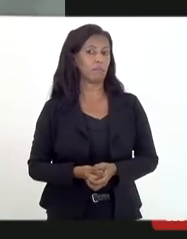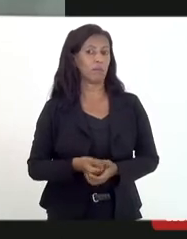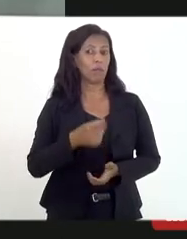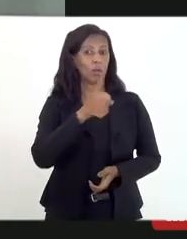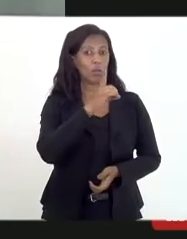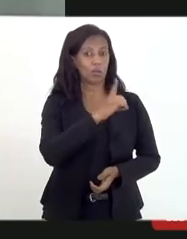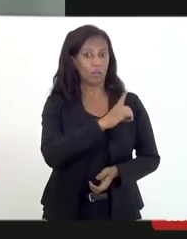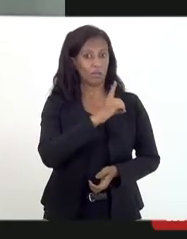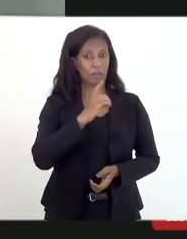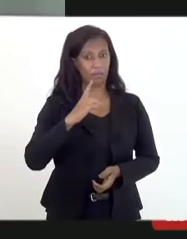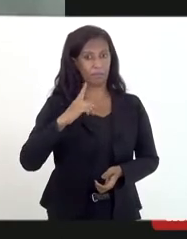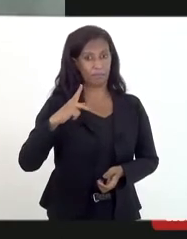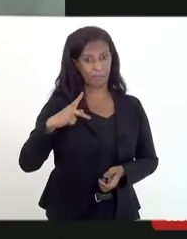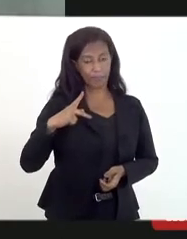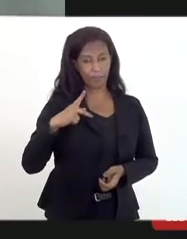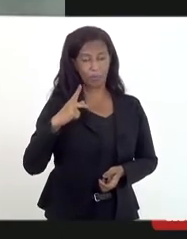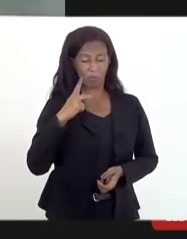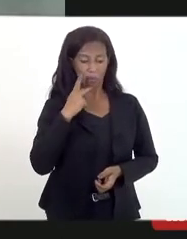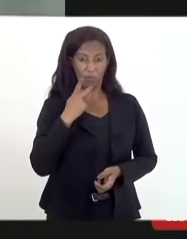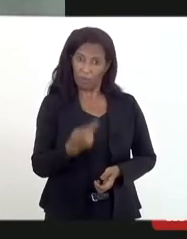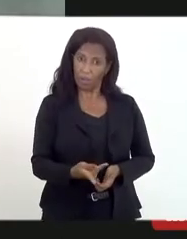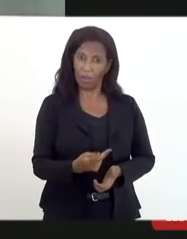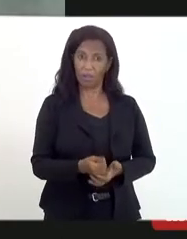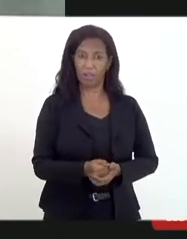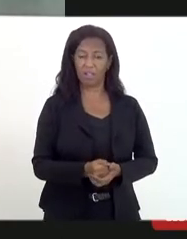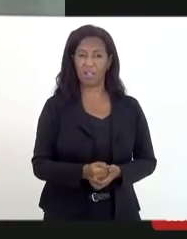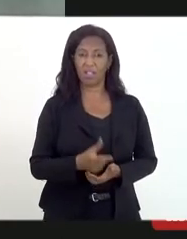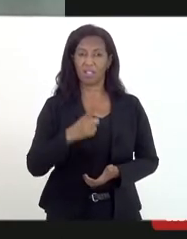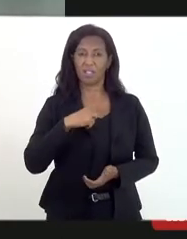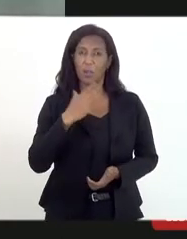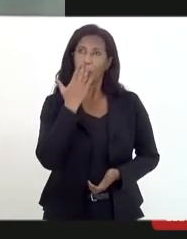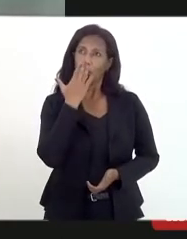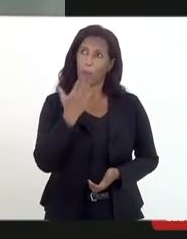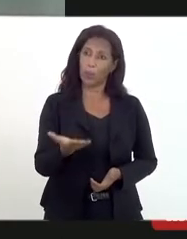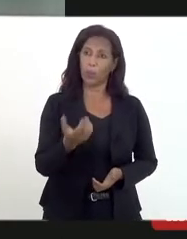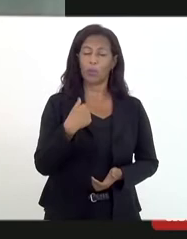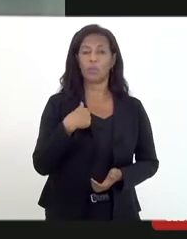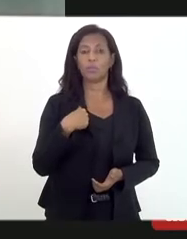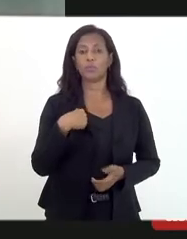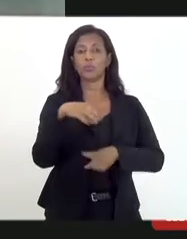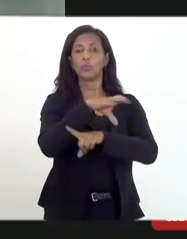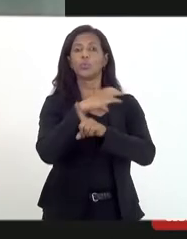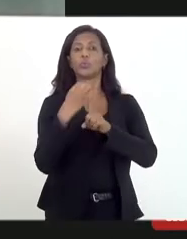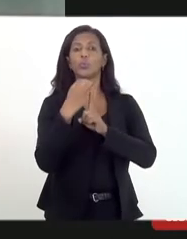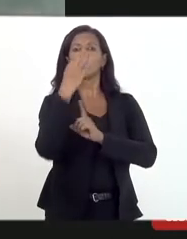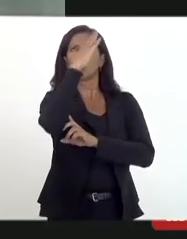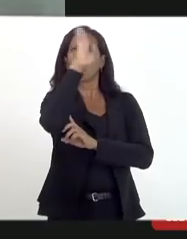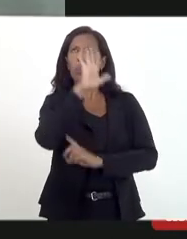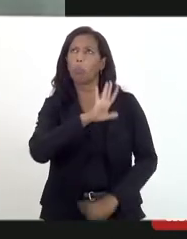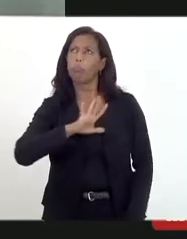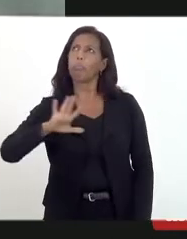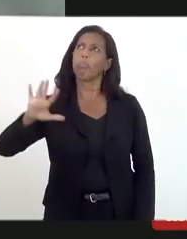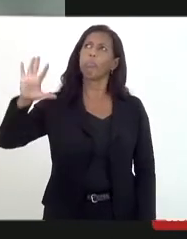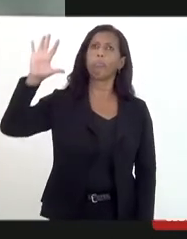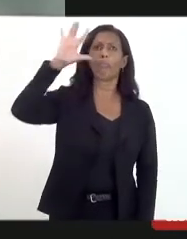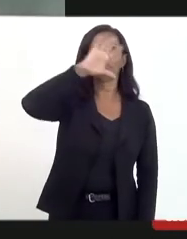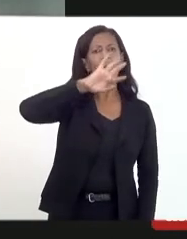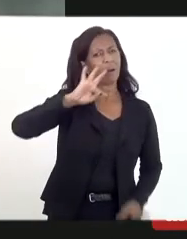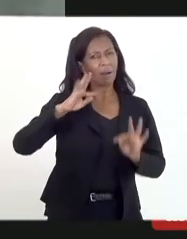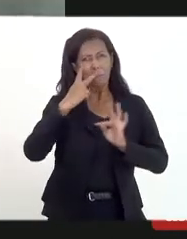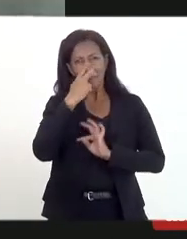falou, na fala dele, disse que temos vários tipos de cultos no Brasil e todos eles são